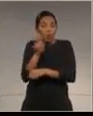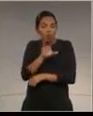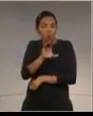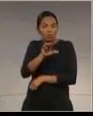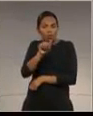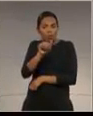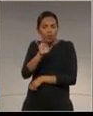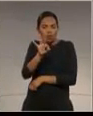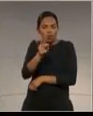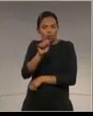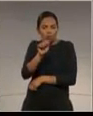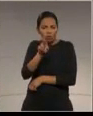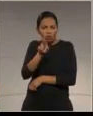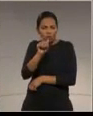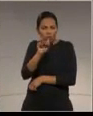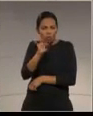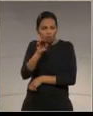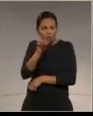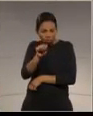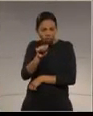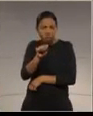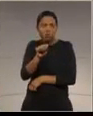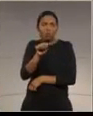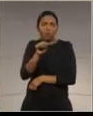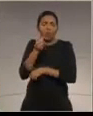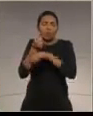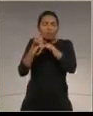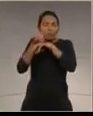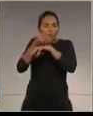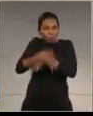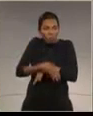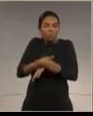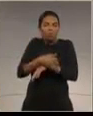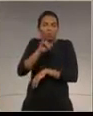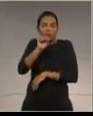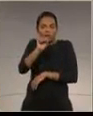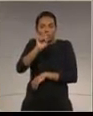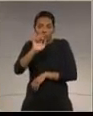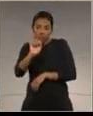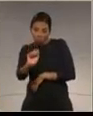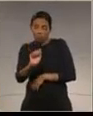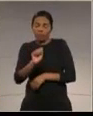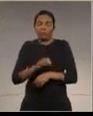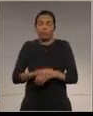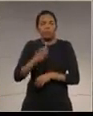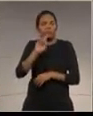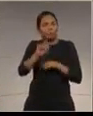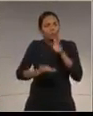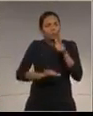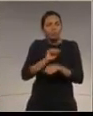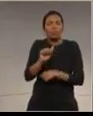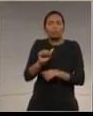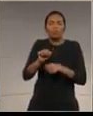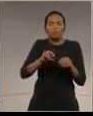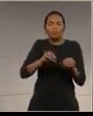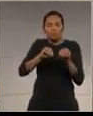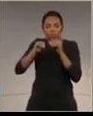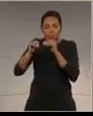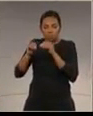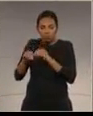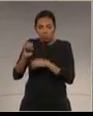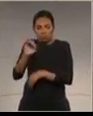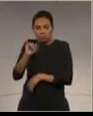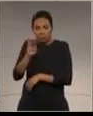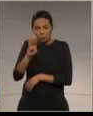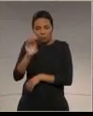A partir de 2007, com a criação do ICMBio, o contrato de concessão de uso foi transferido do IBAMA para esse